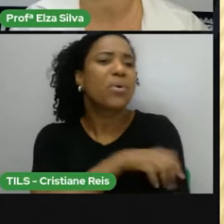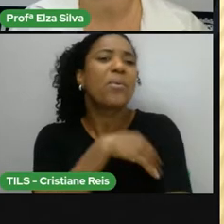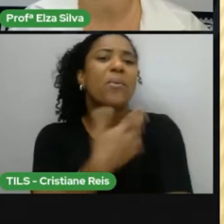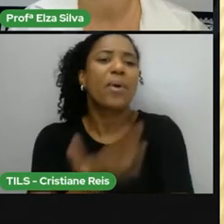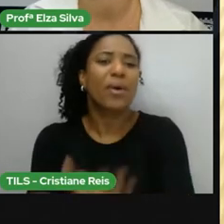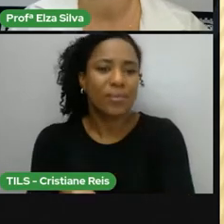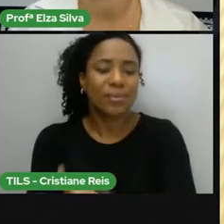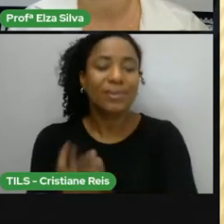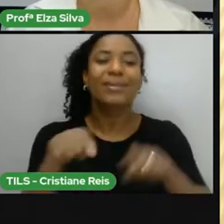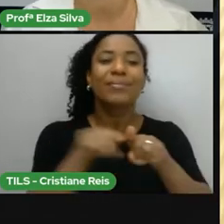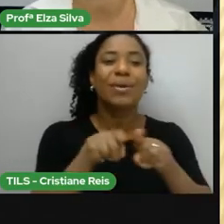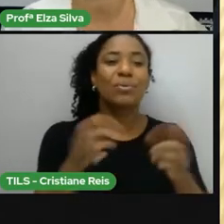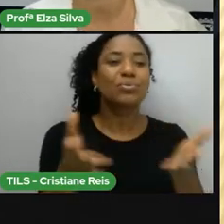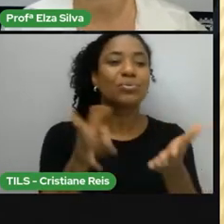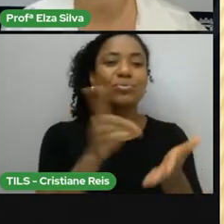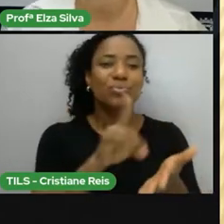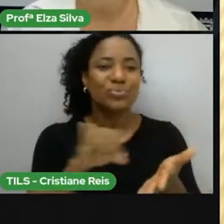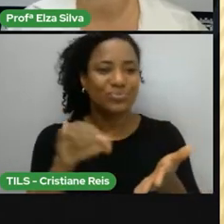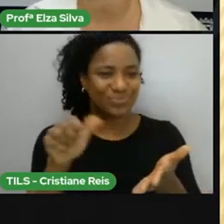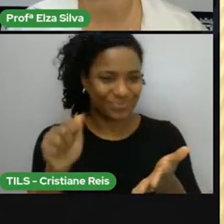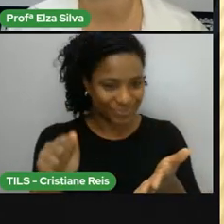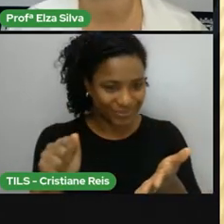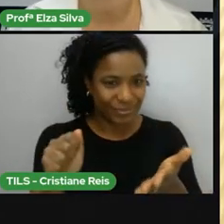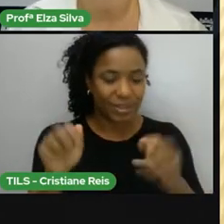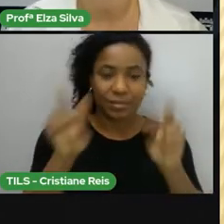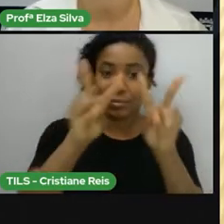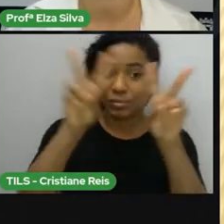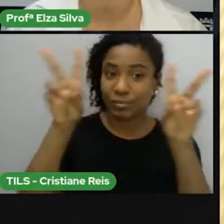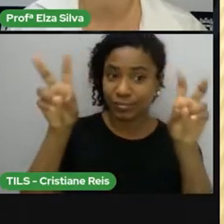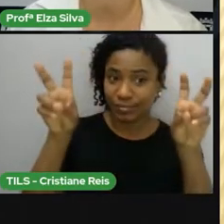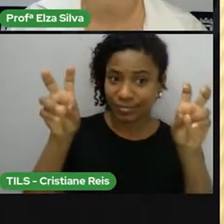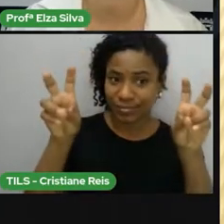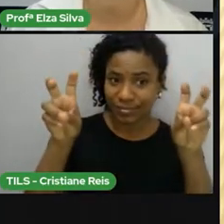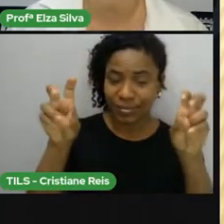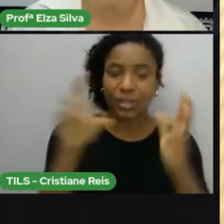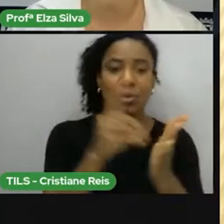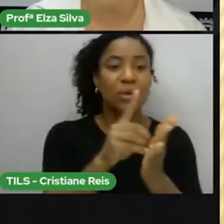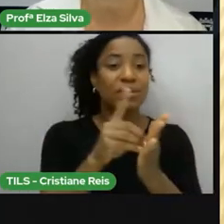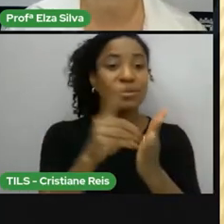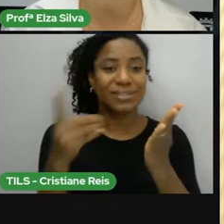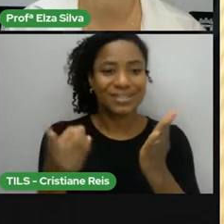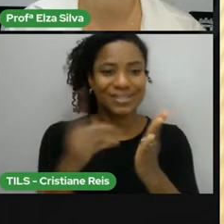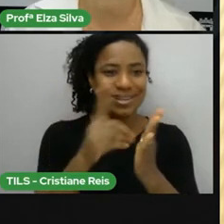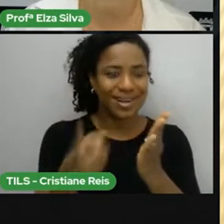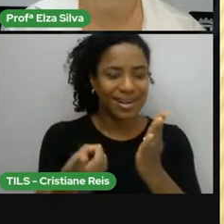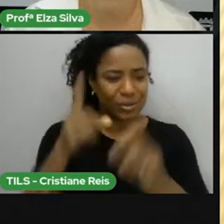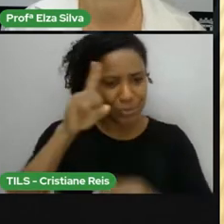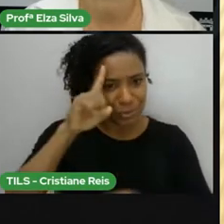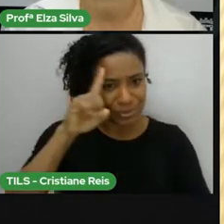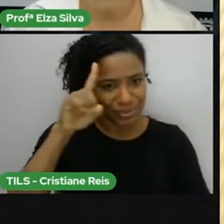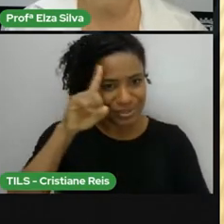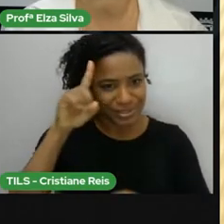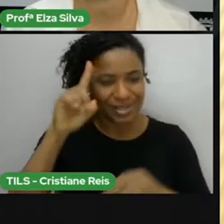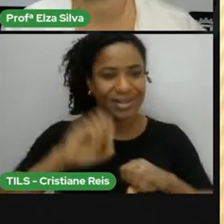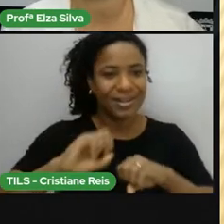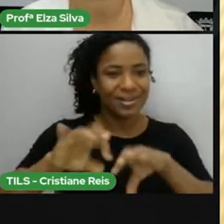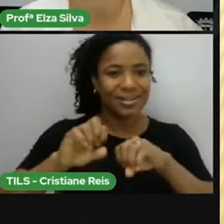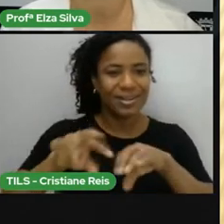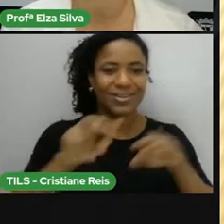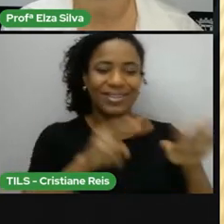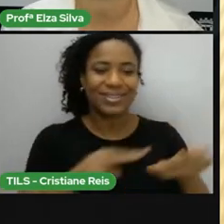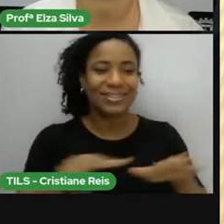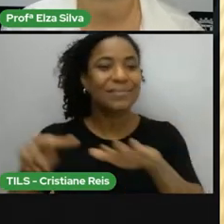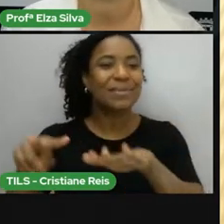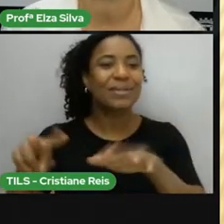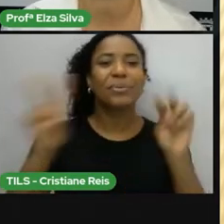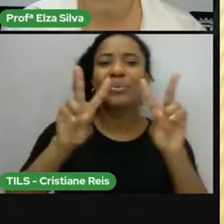nossa aula. Logo depois, o título, Diário de Registro das Aulas da Semana. E o tema de